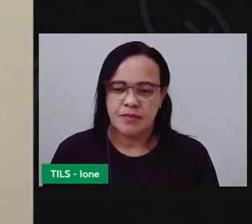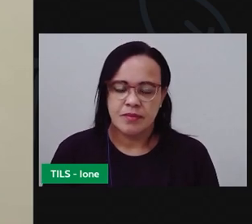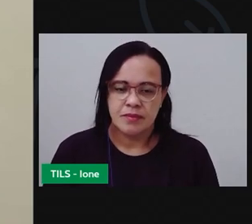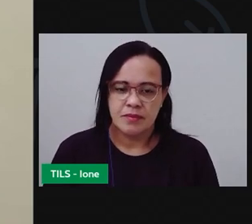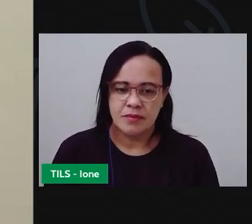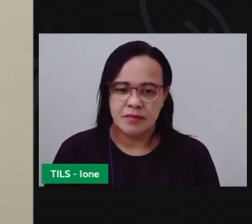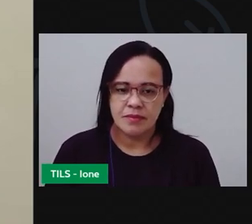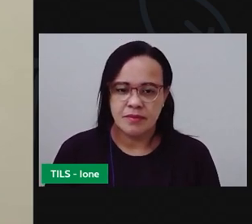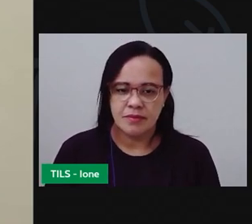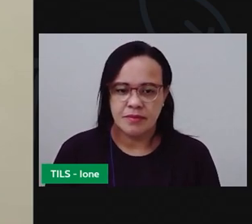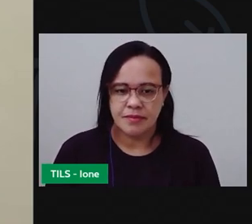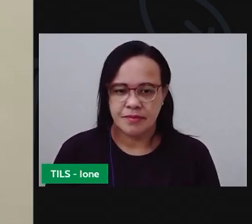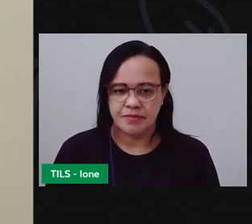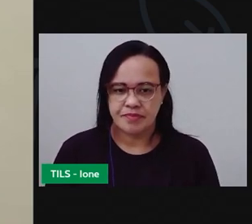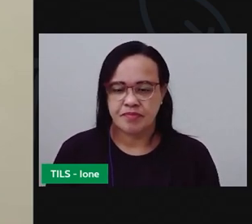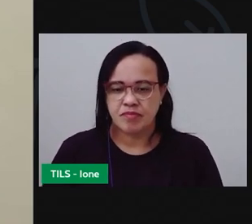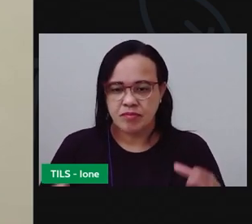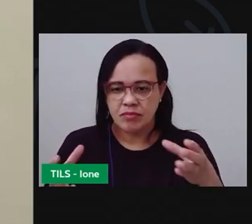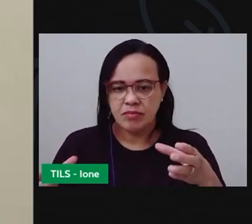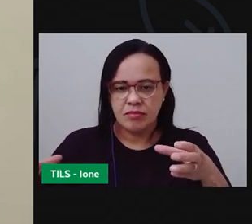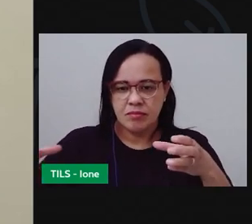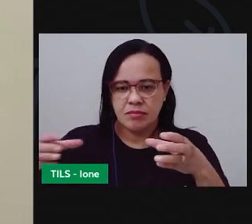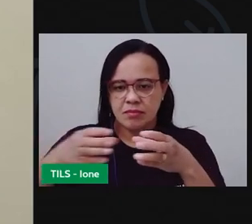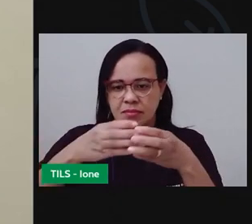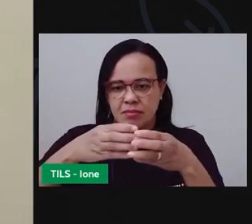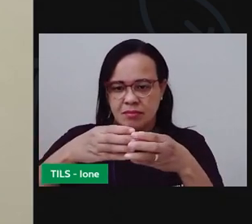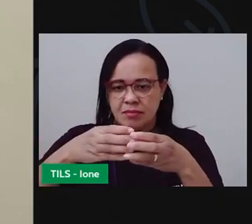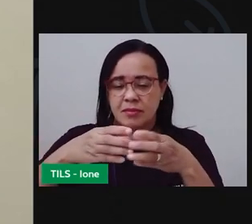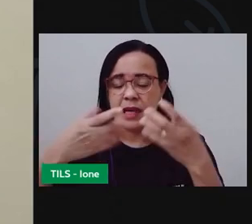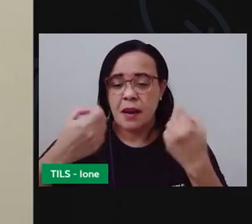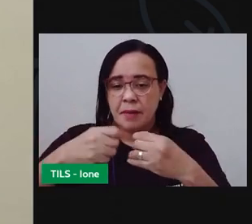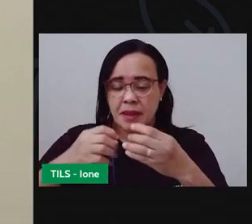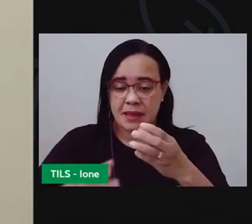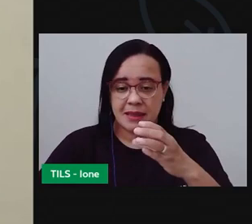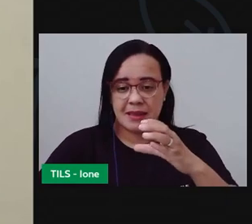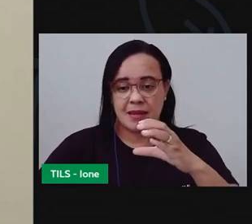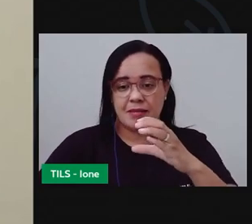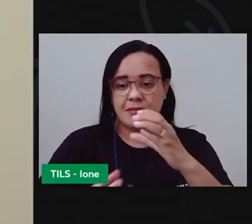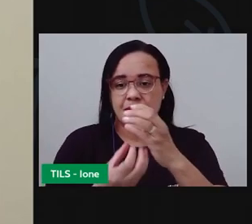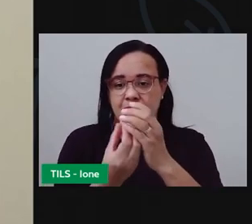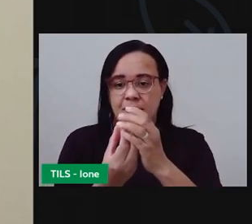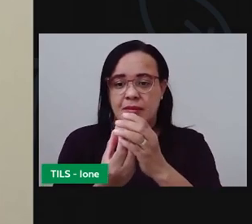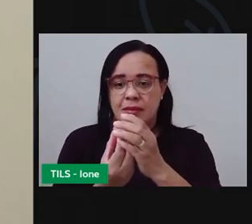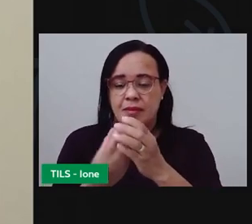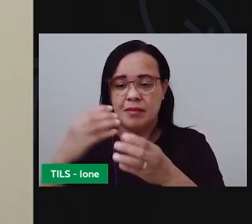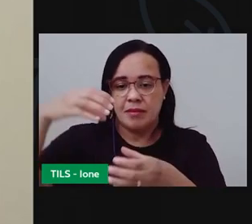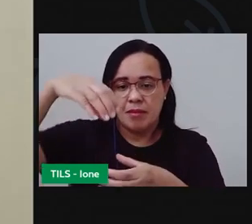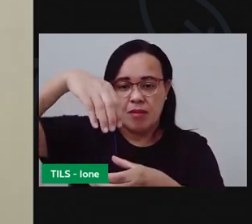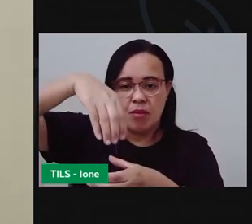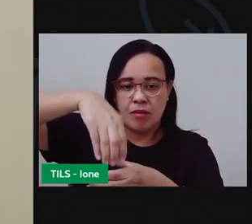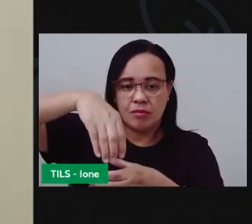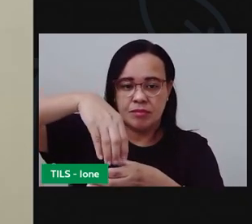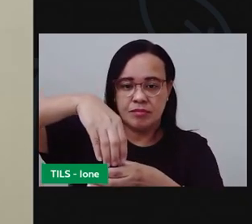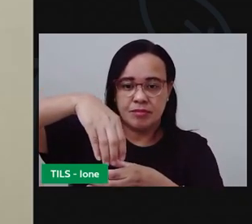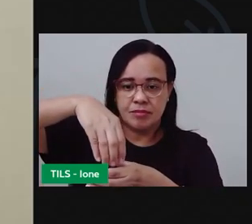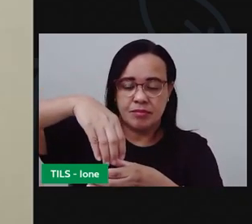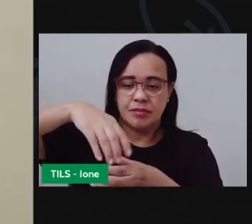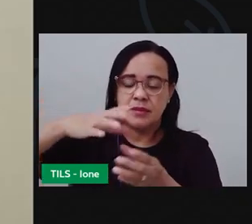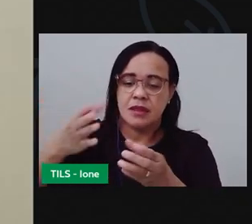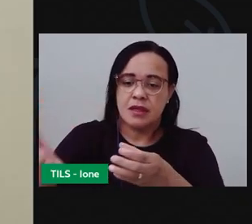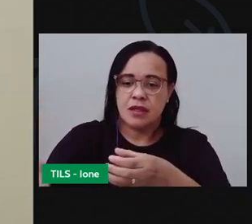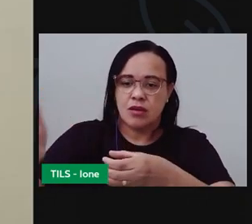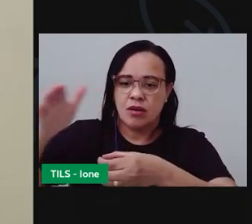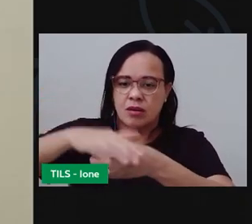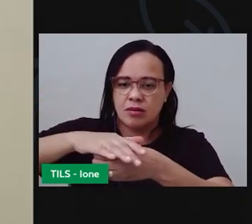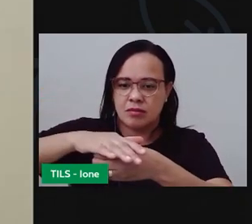porque ela vai encaixar nessa parte de cima depois ela vai servir como uma tampa